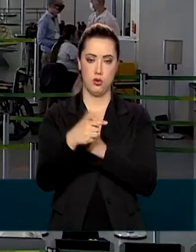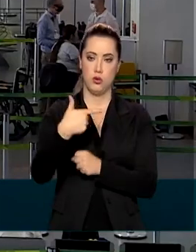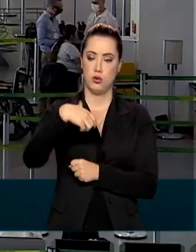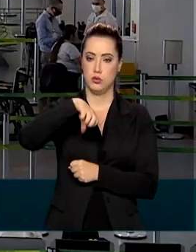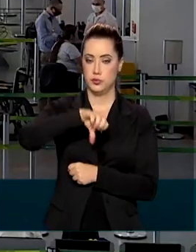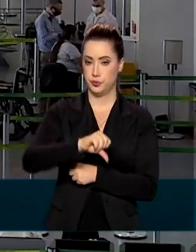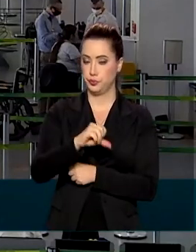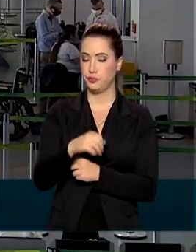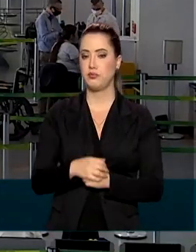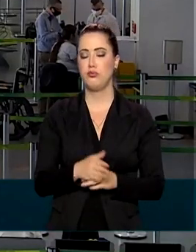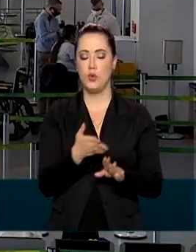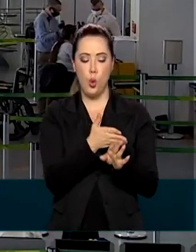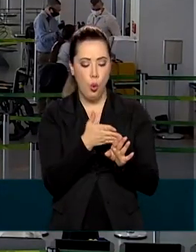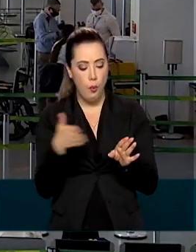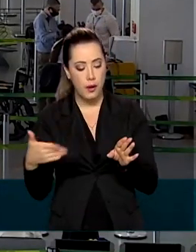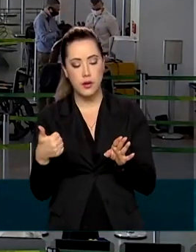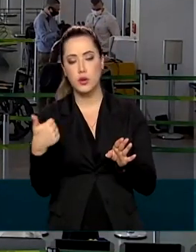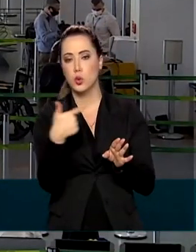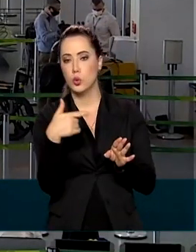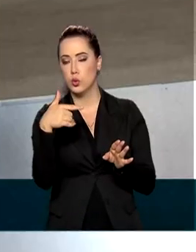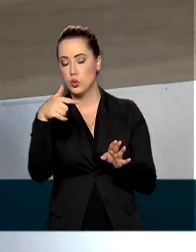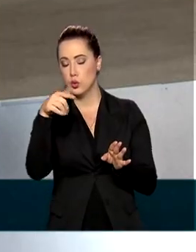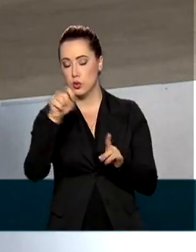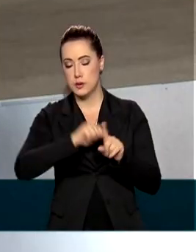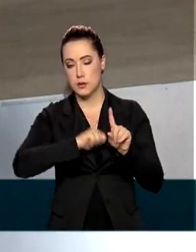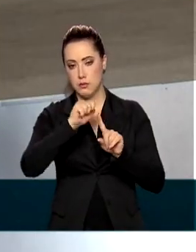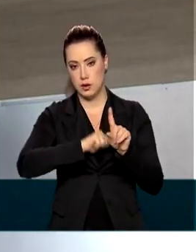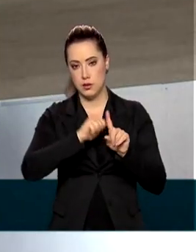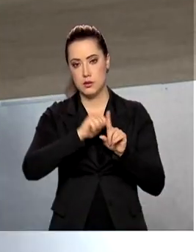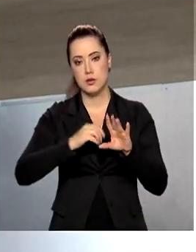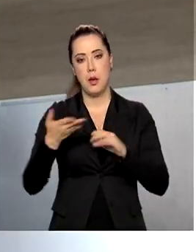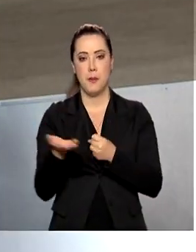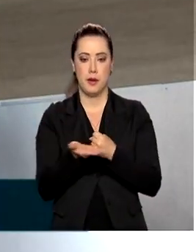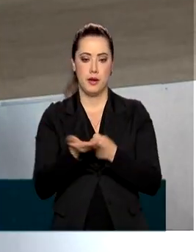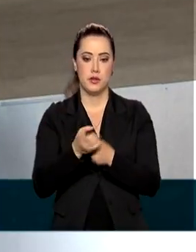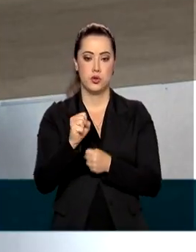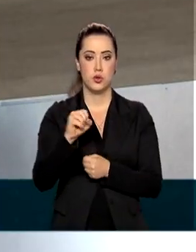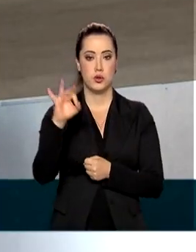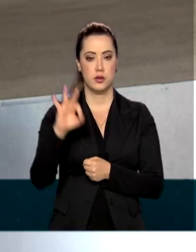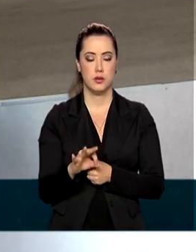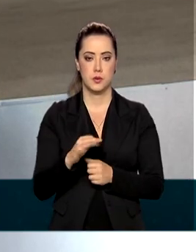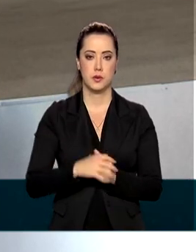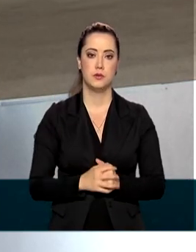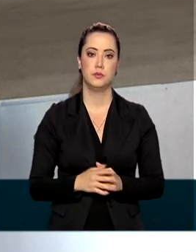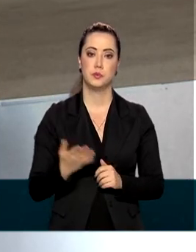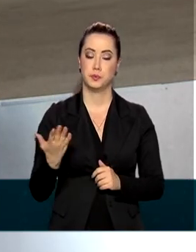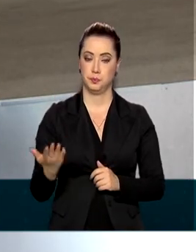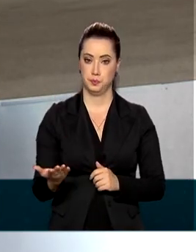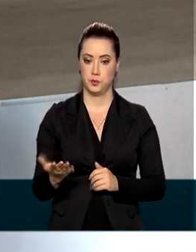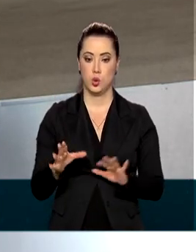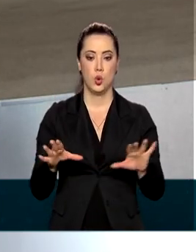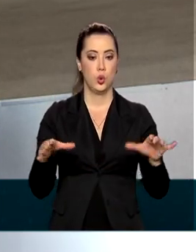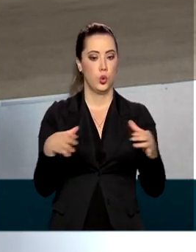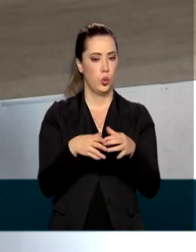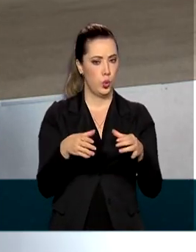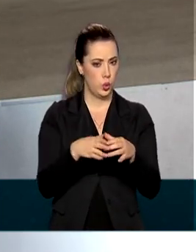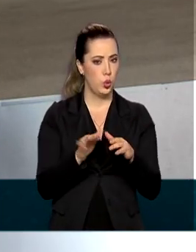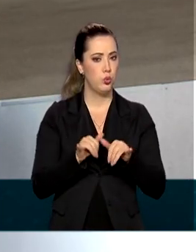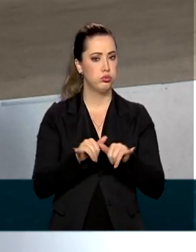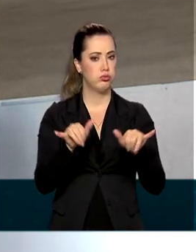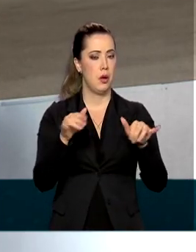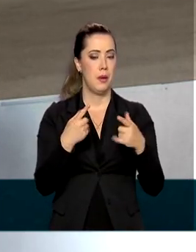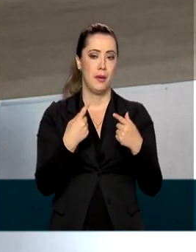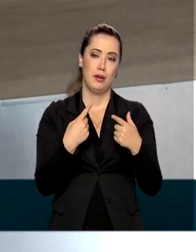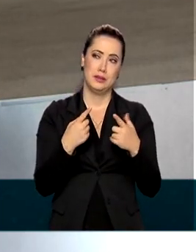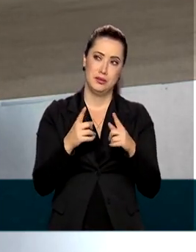Nos 12 meses do ano, a média foi de 80%. Mesmo com os bons números de dezembro, o setor aéreo segue com desafios, já que